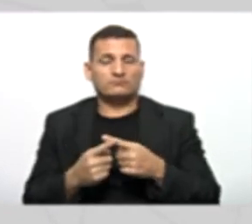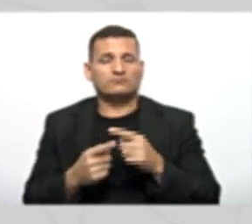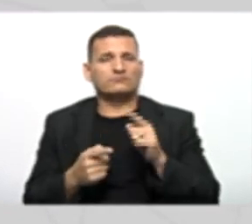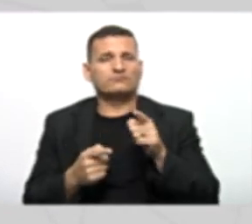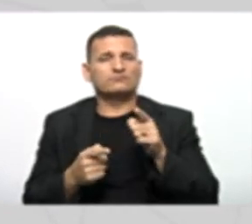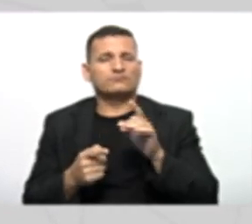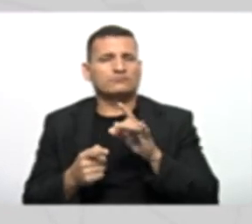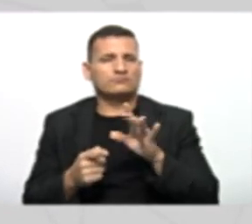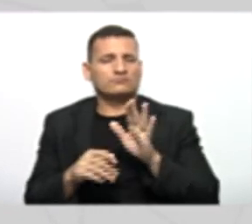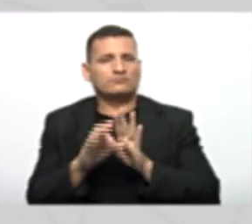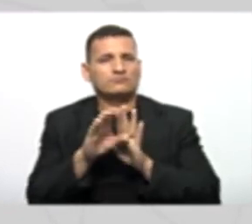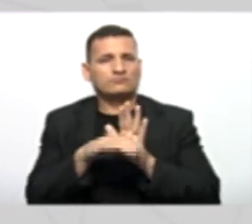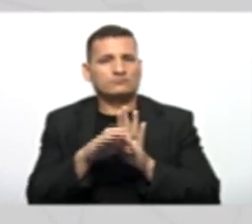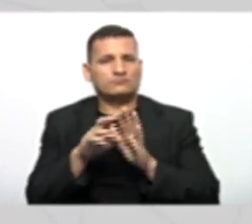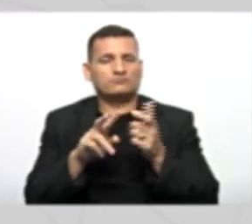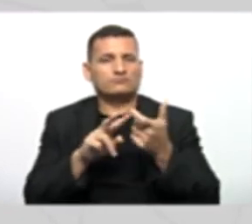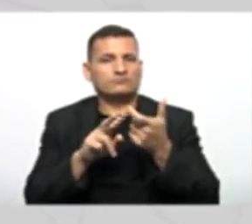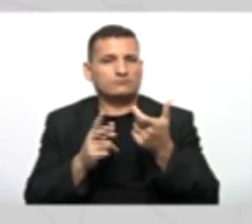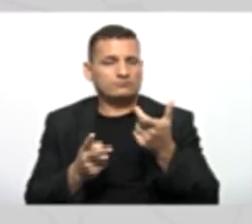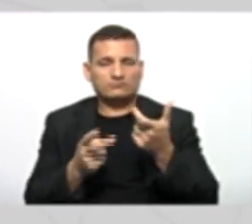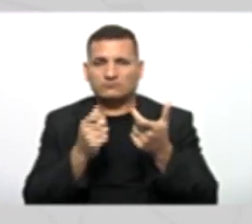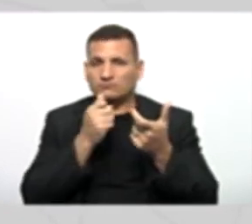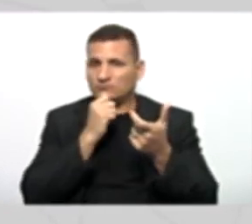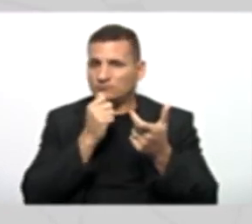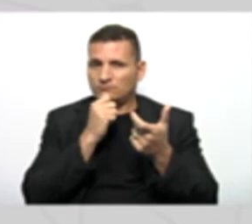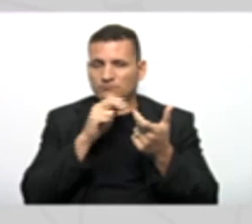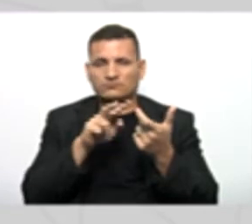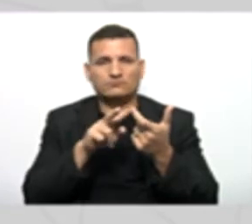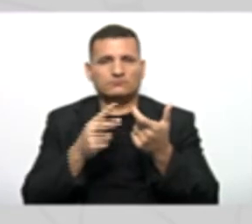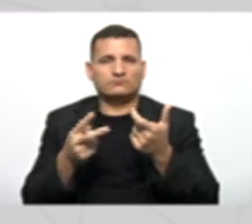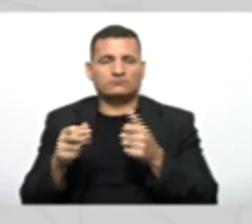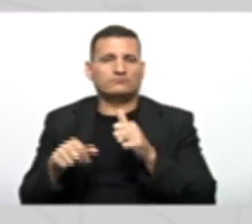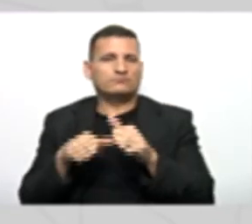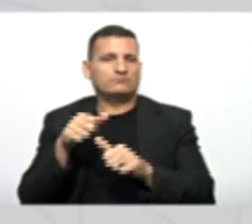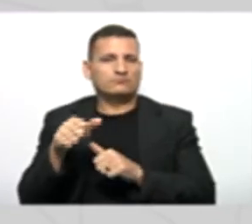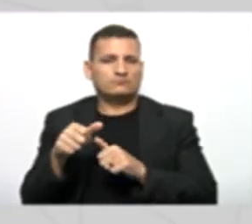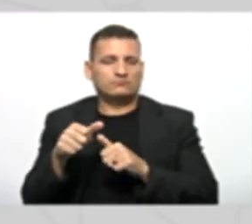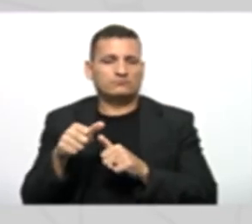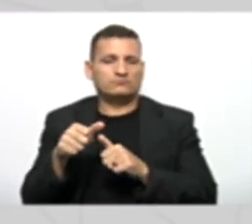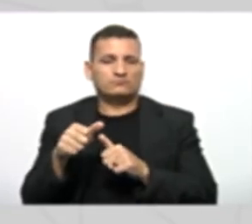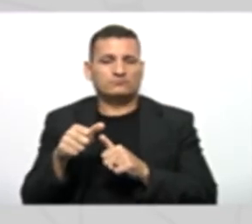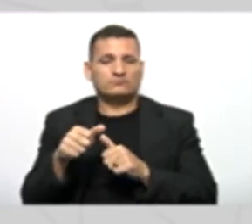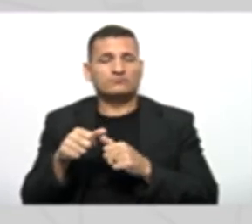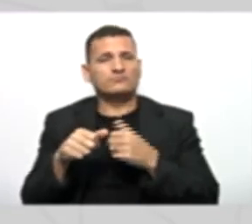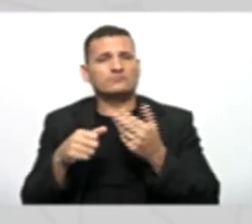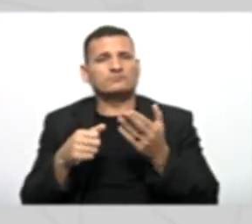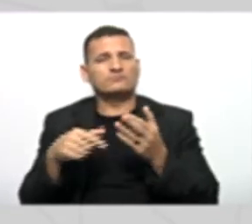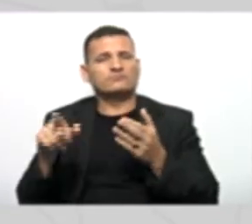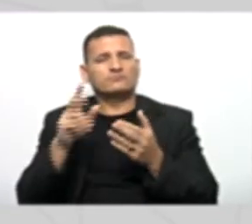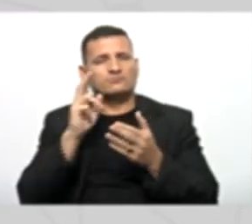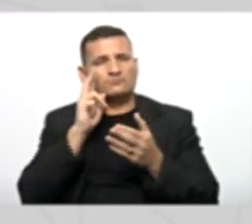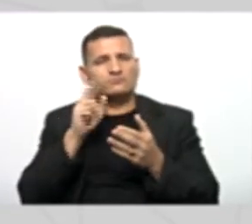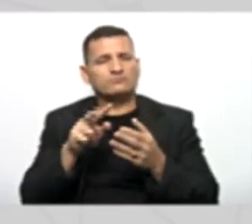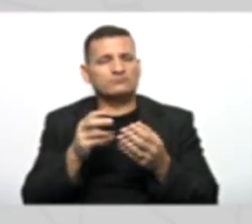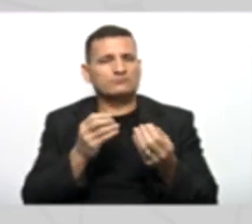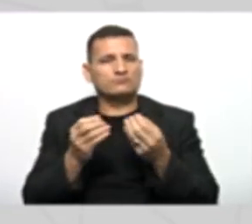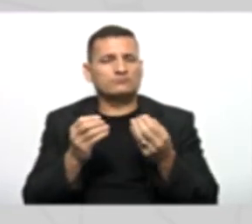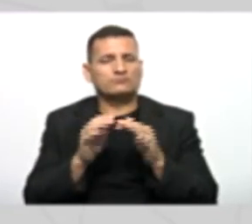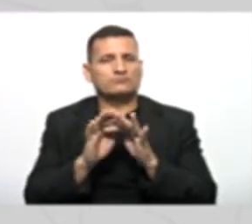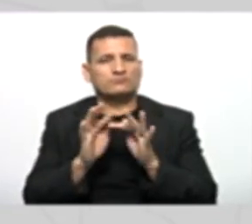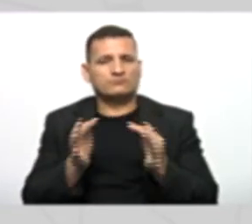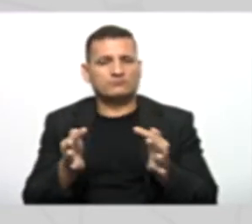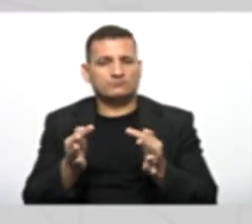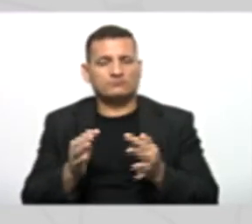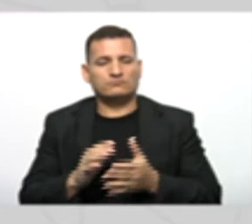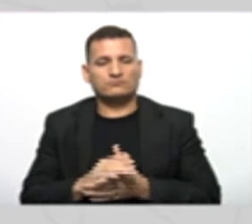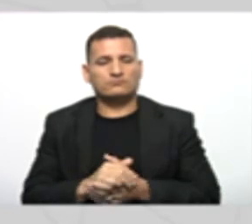tratamos Os conceitos De herança Ainda não Aplicamos O conceito De polimorfismo E para vocês Verem como é simples Olha só Como